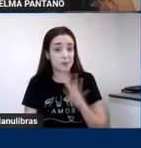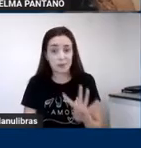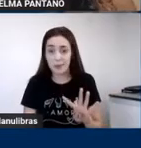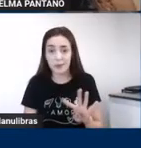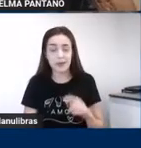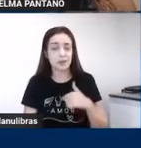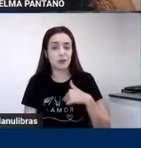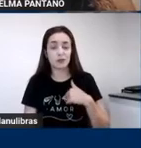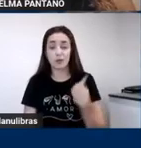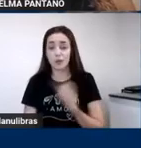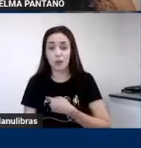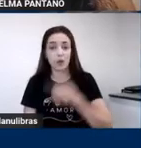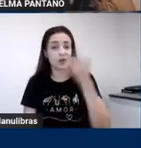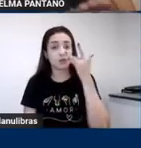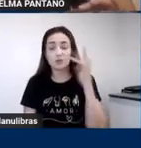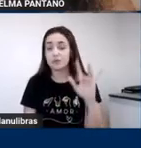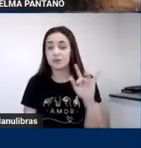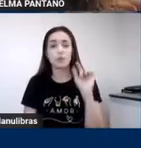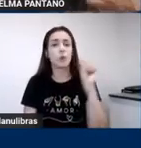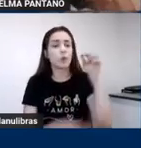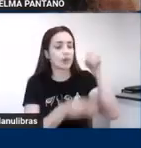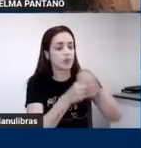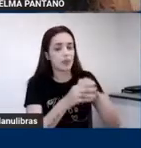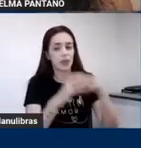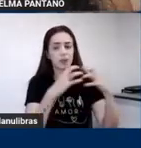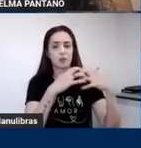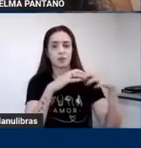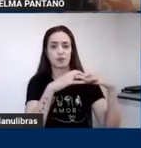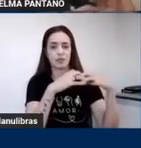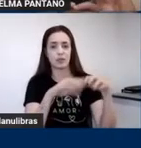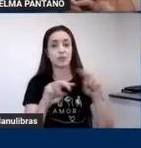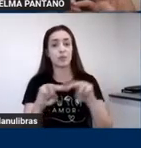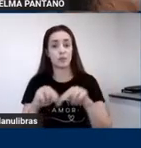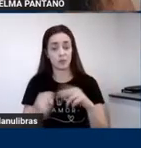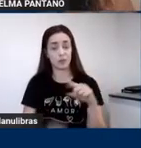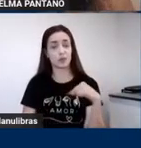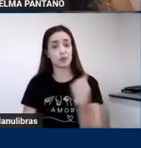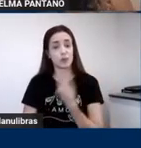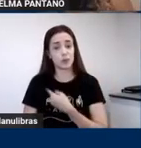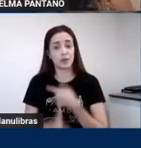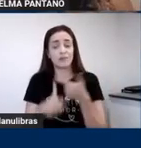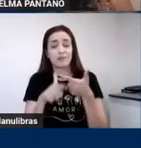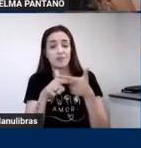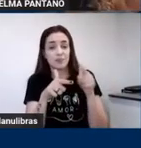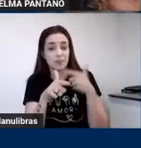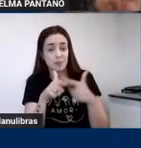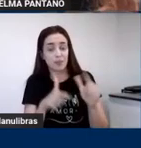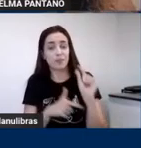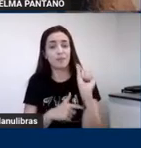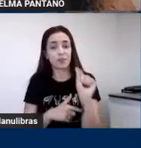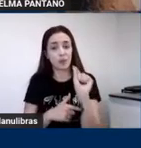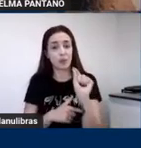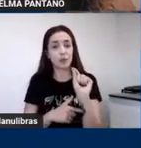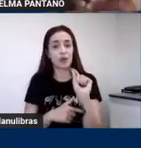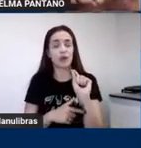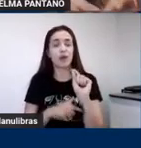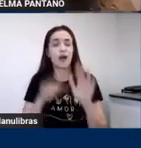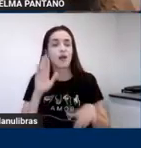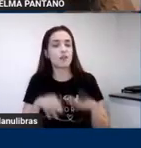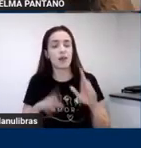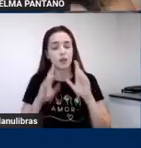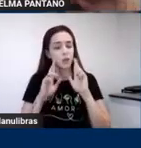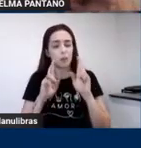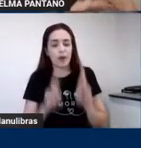traz para a realidade educacional, a gente vai ter um problema muito básico, um problema muito importante, que é não respeitar